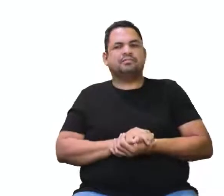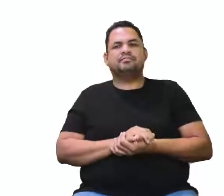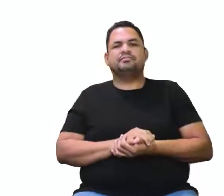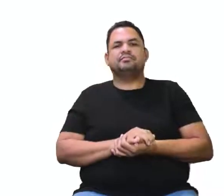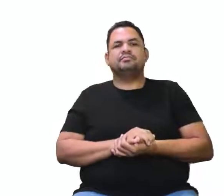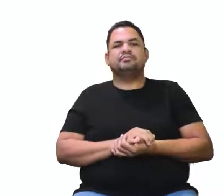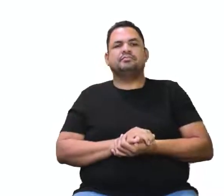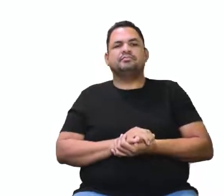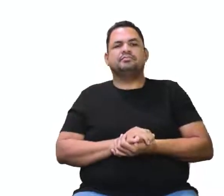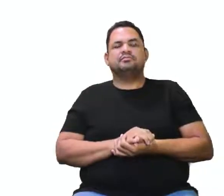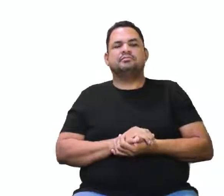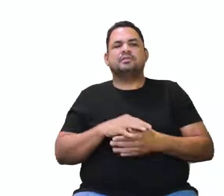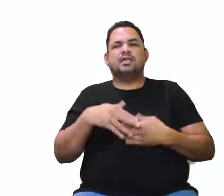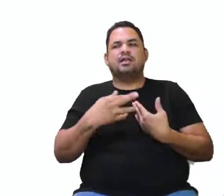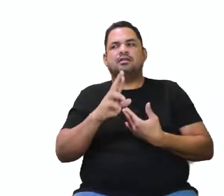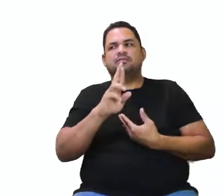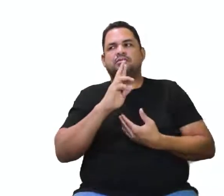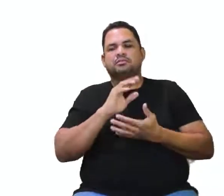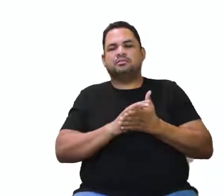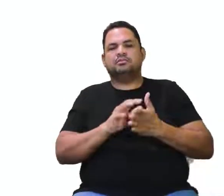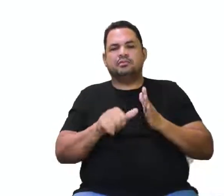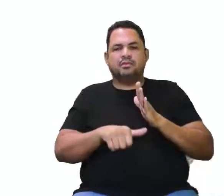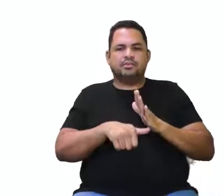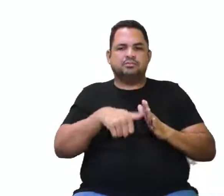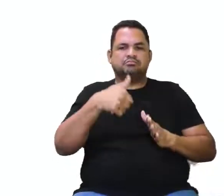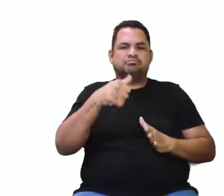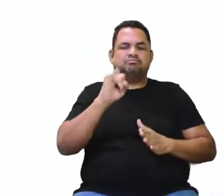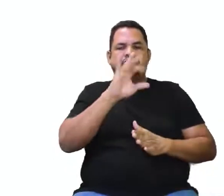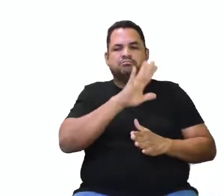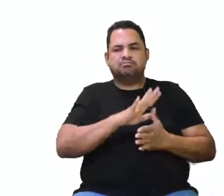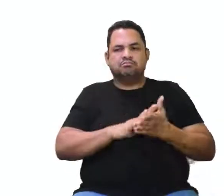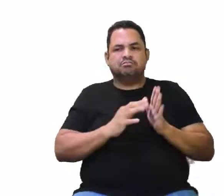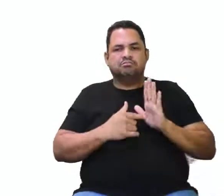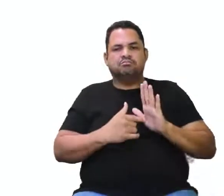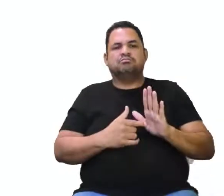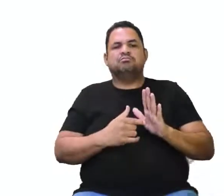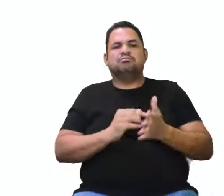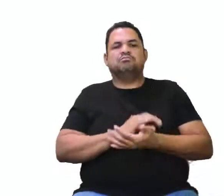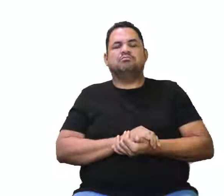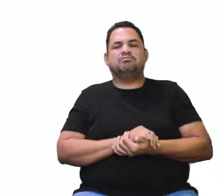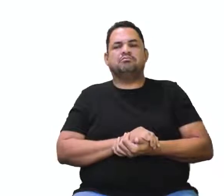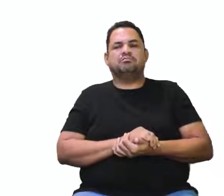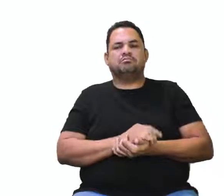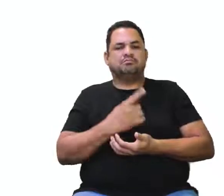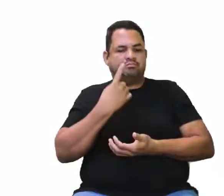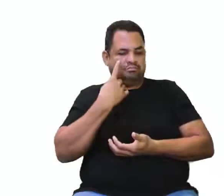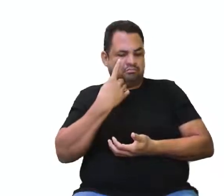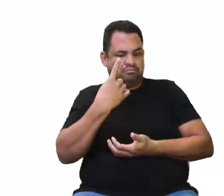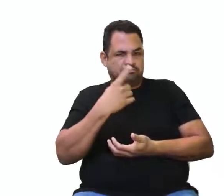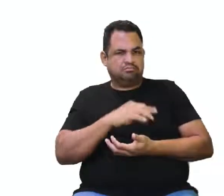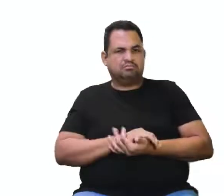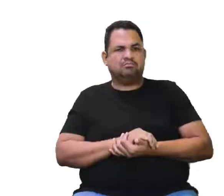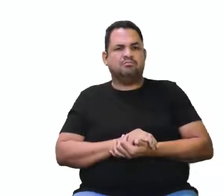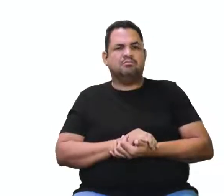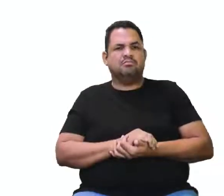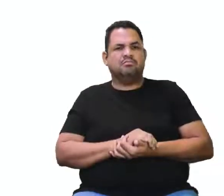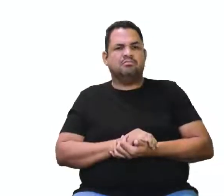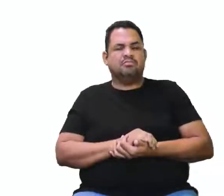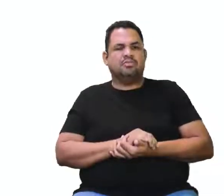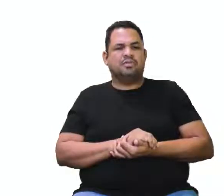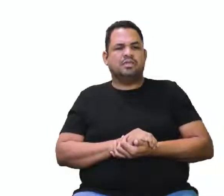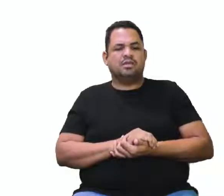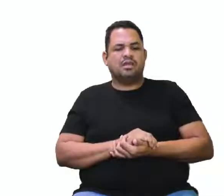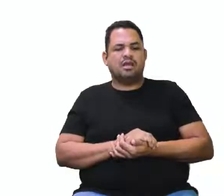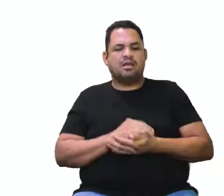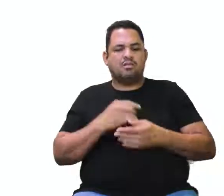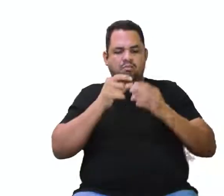aqui como chave de resposta que a primeira imagem ilustra isso. E aí, você vai ver que a primeira imagem, o rapazinho está lá com